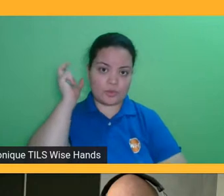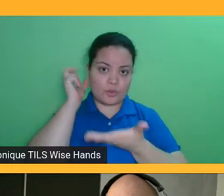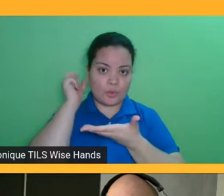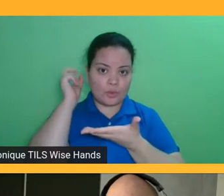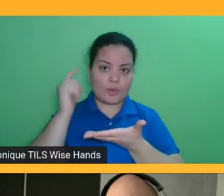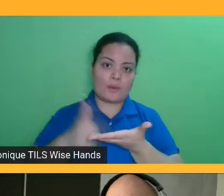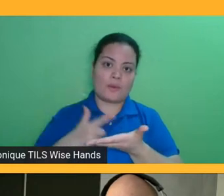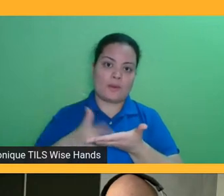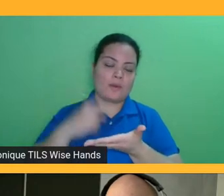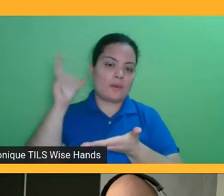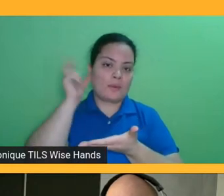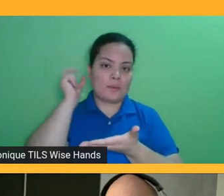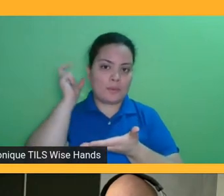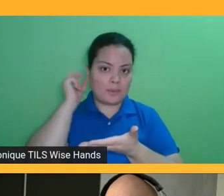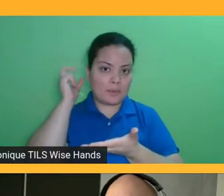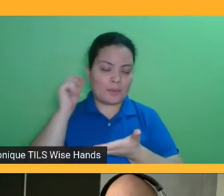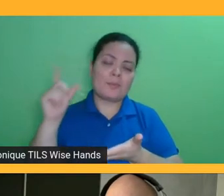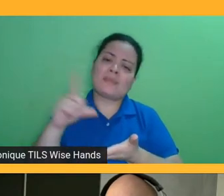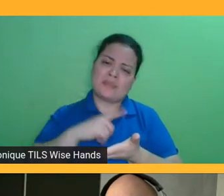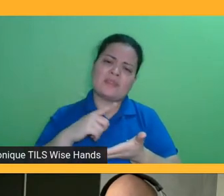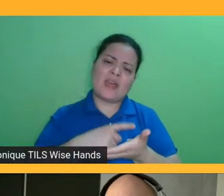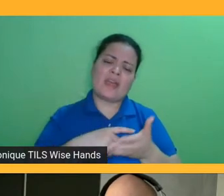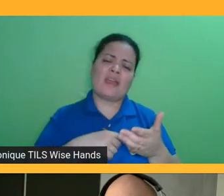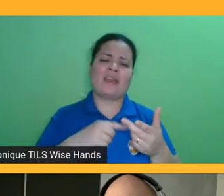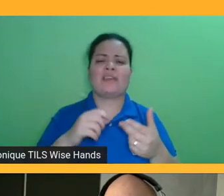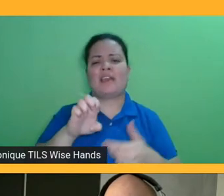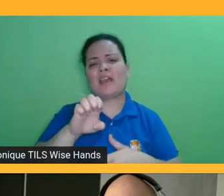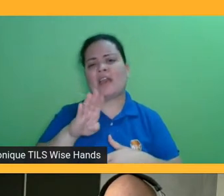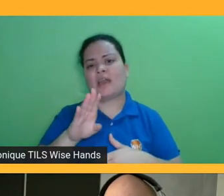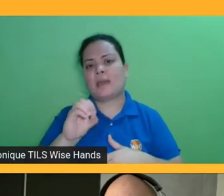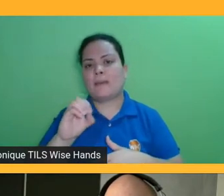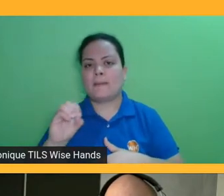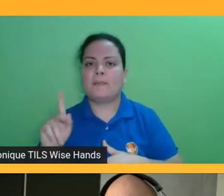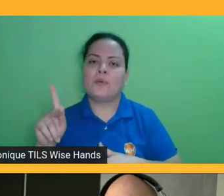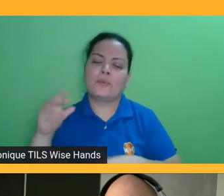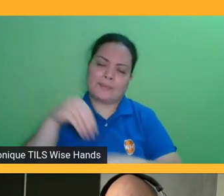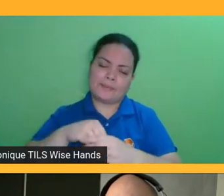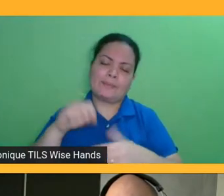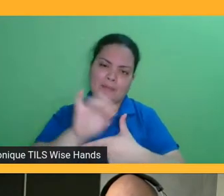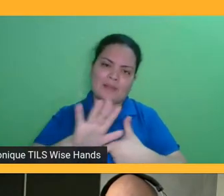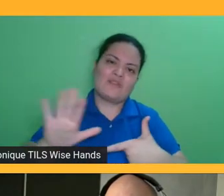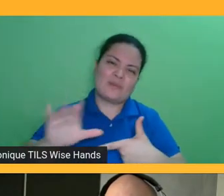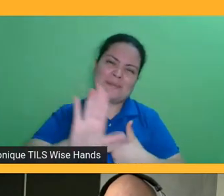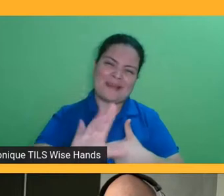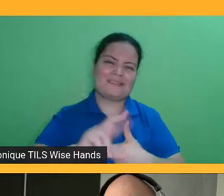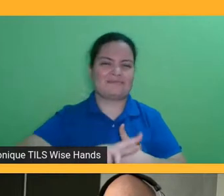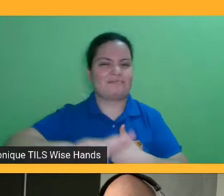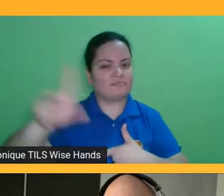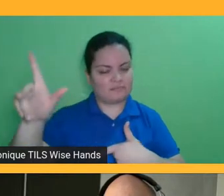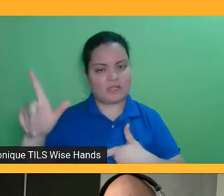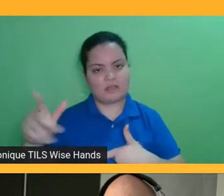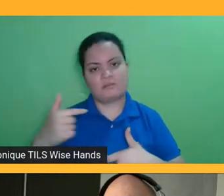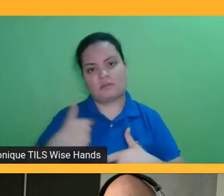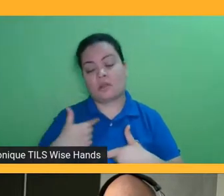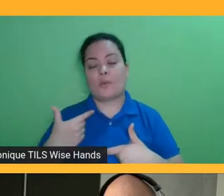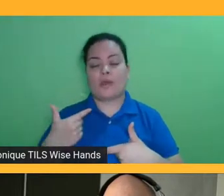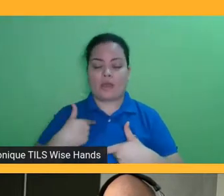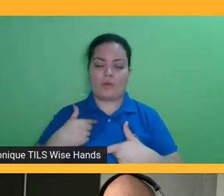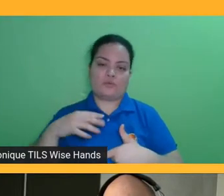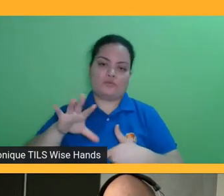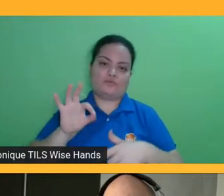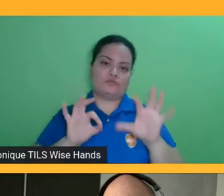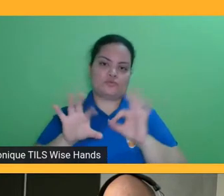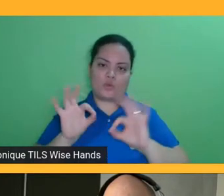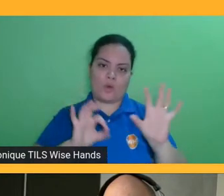ebook também na plataforma, mas é uma distribuição que gente não produz, eu tenho, eu tenho, eu sou responsável por escolher todos os livros que vão entrar na